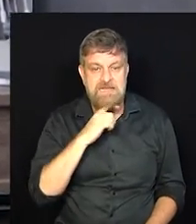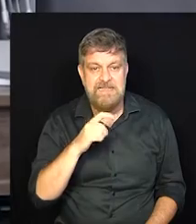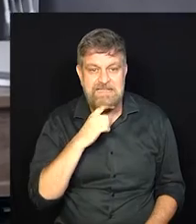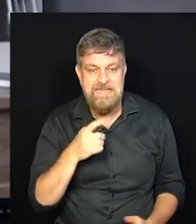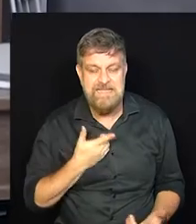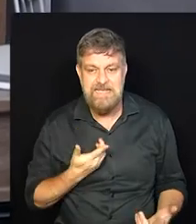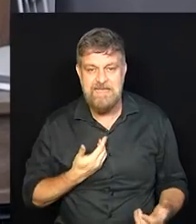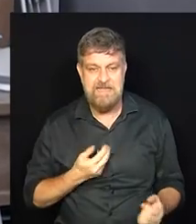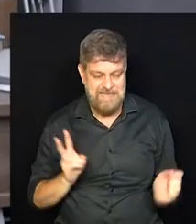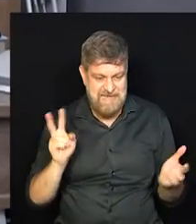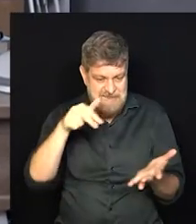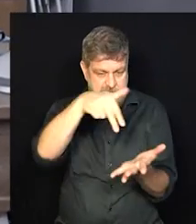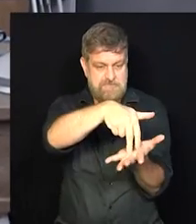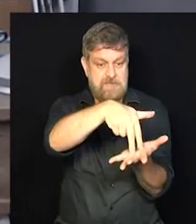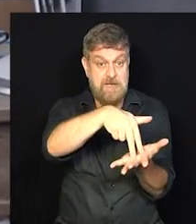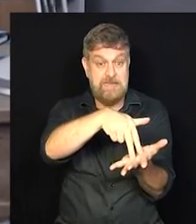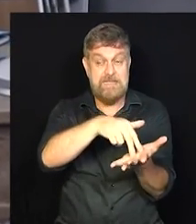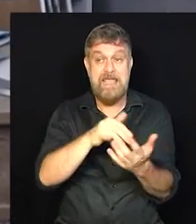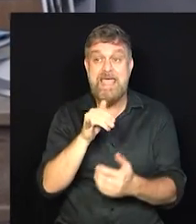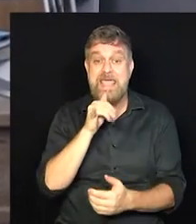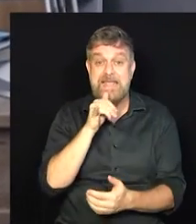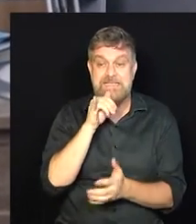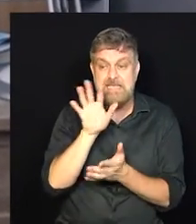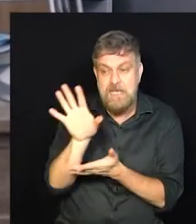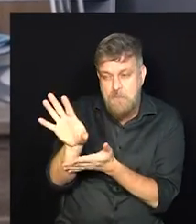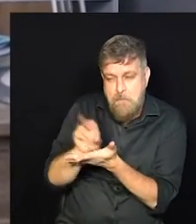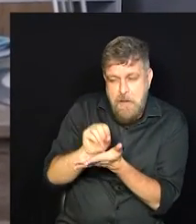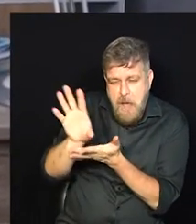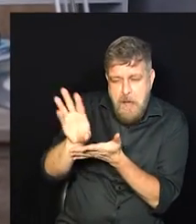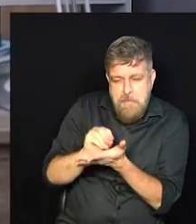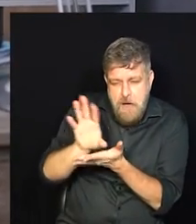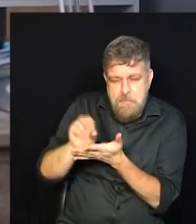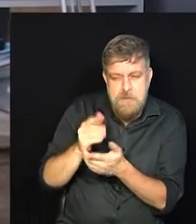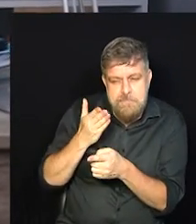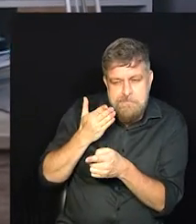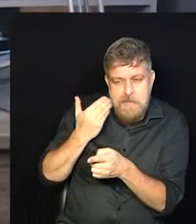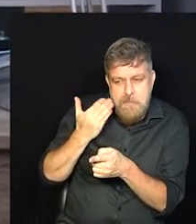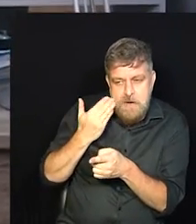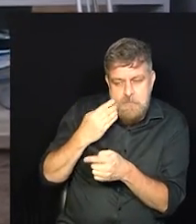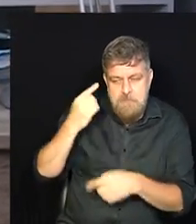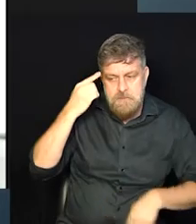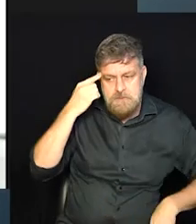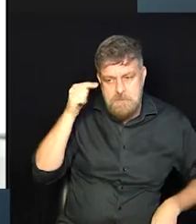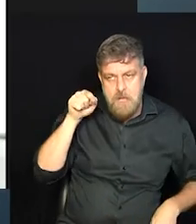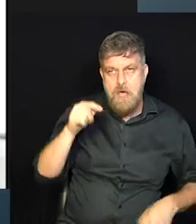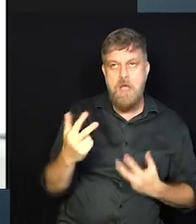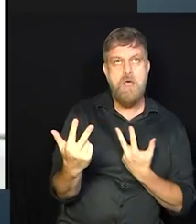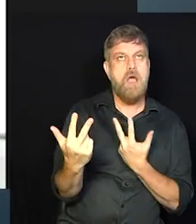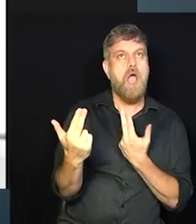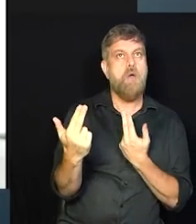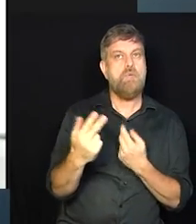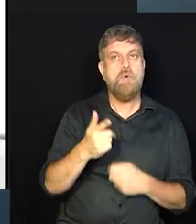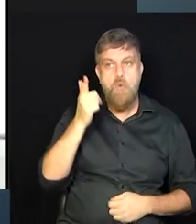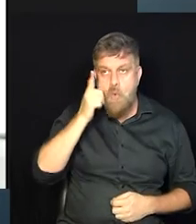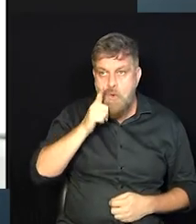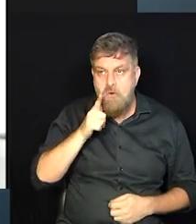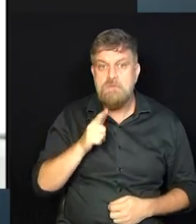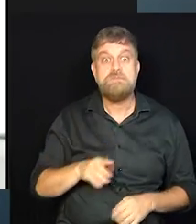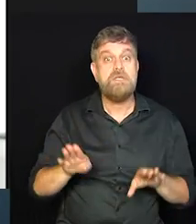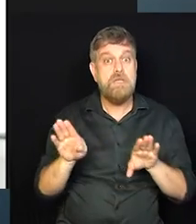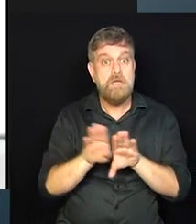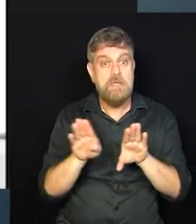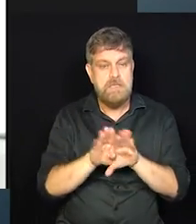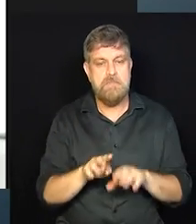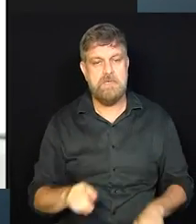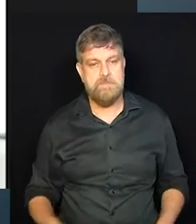o que não pode ver. Então, ter exemplos positivos faz com que você se veja naquele lugar. Então, a gente faz